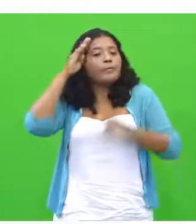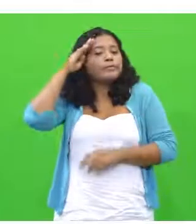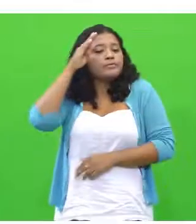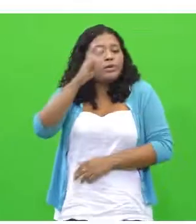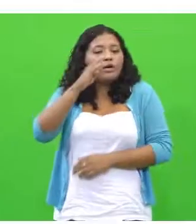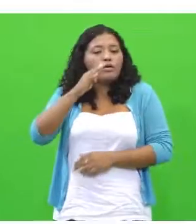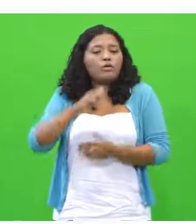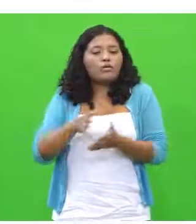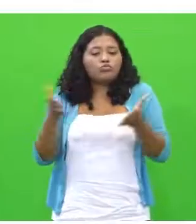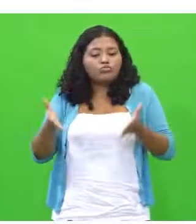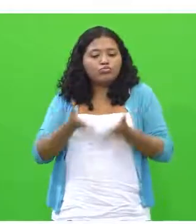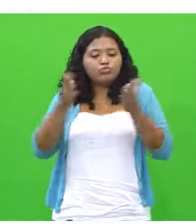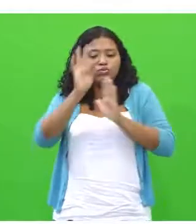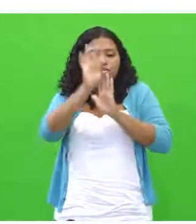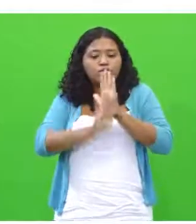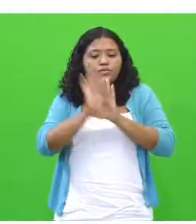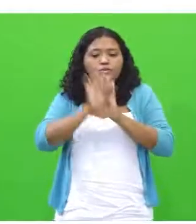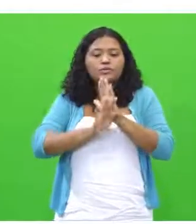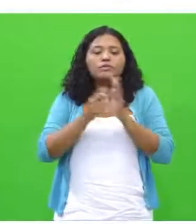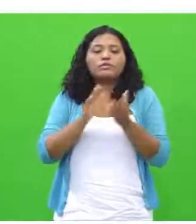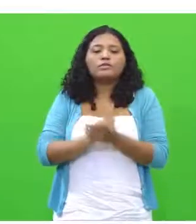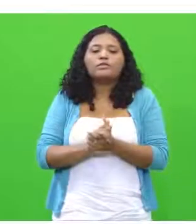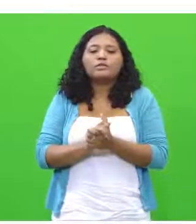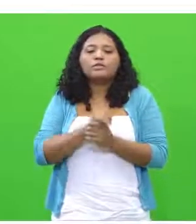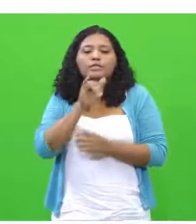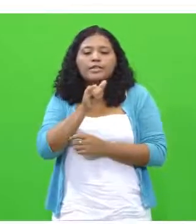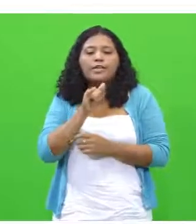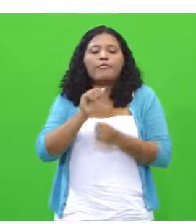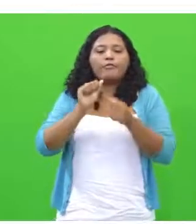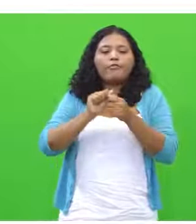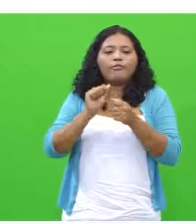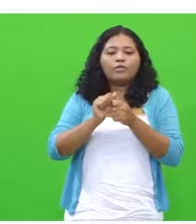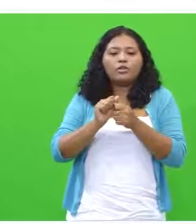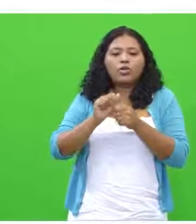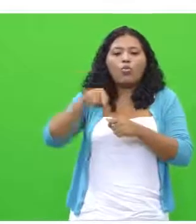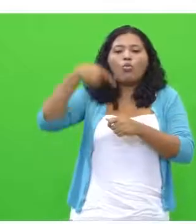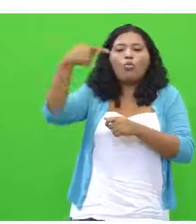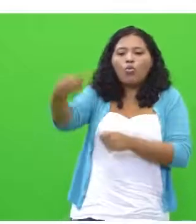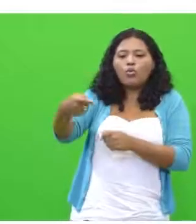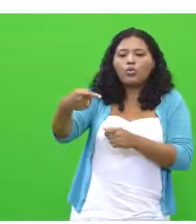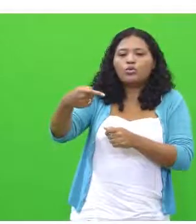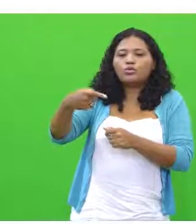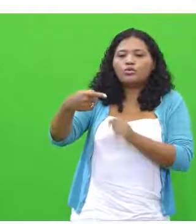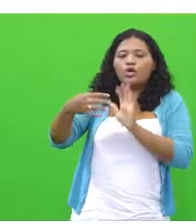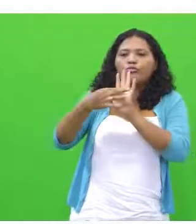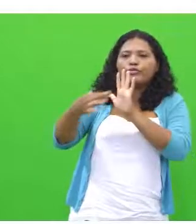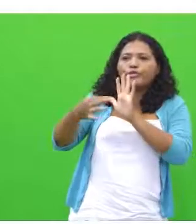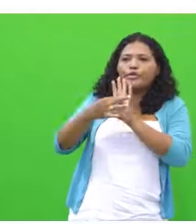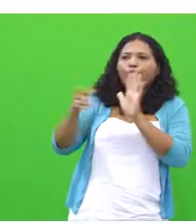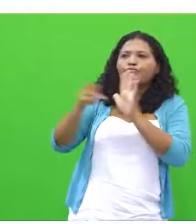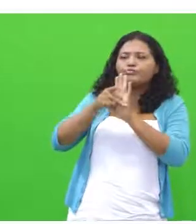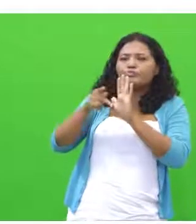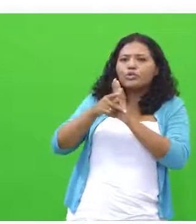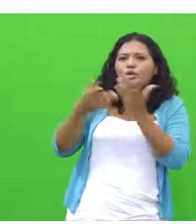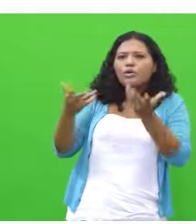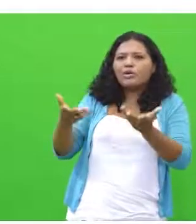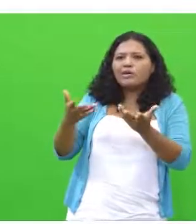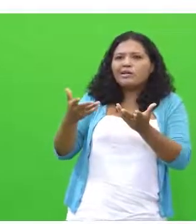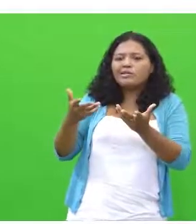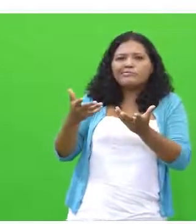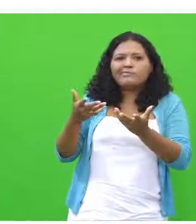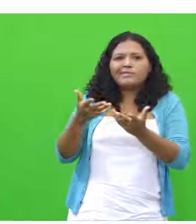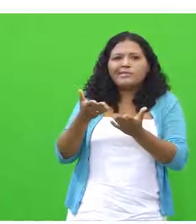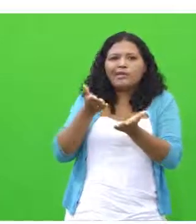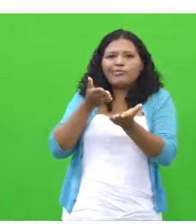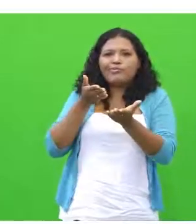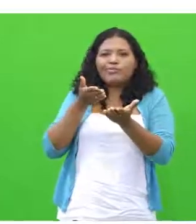motivadores. Se foi feito um outro tipo de abordagem, então eles consideram fuga